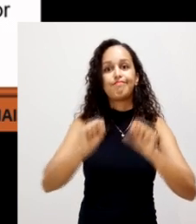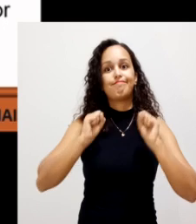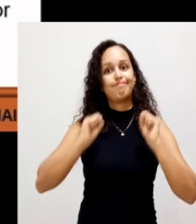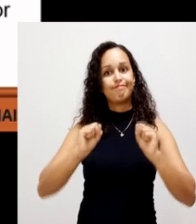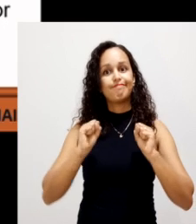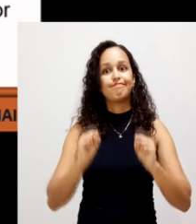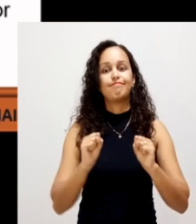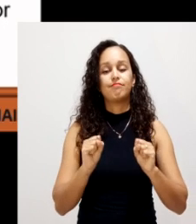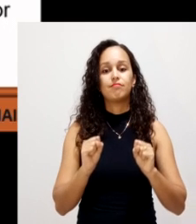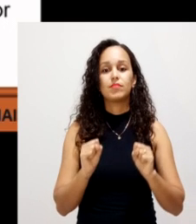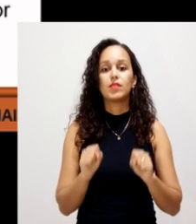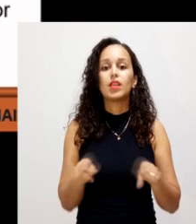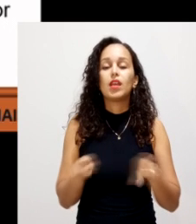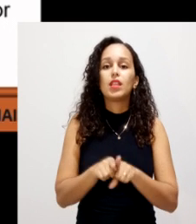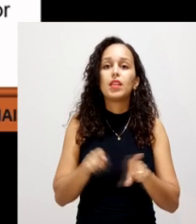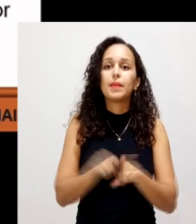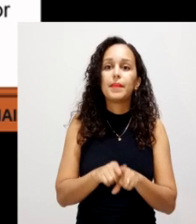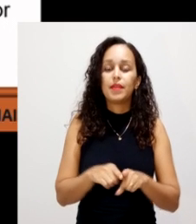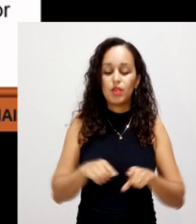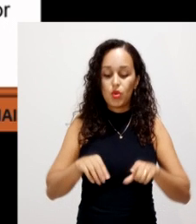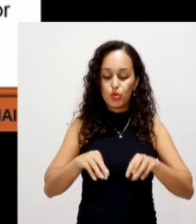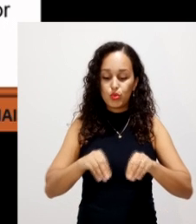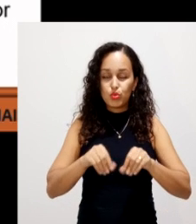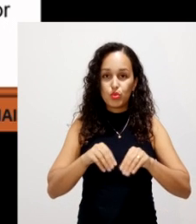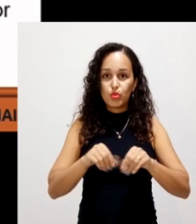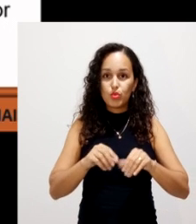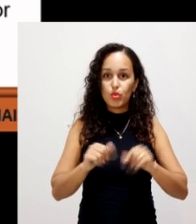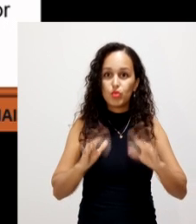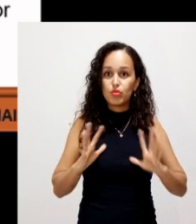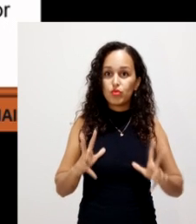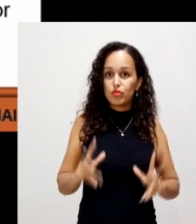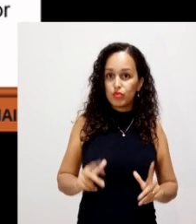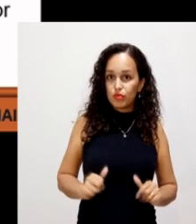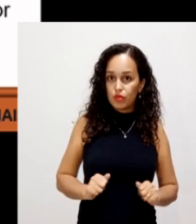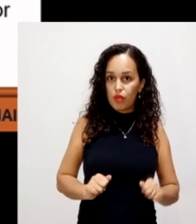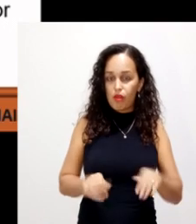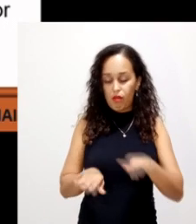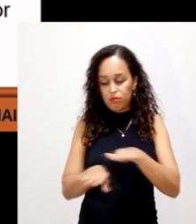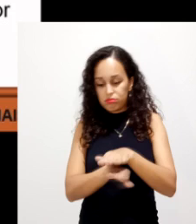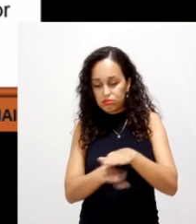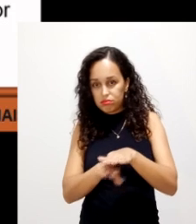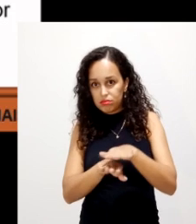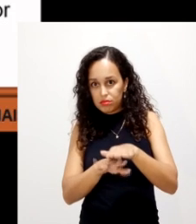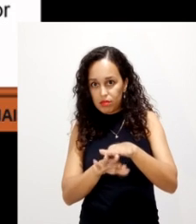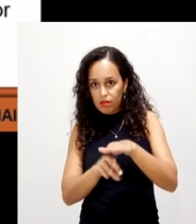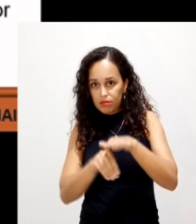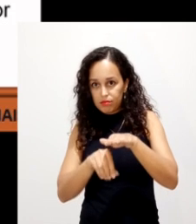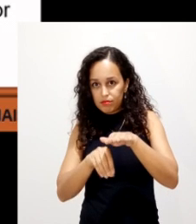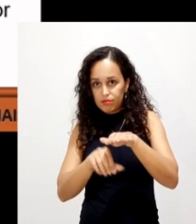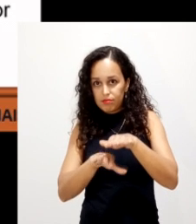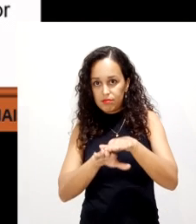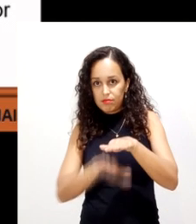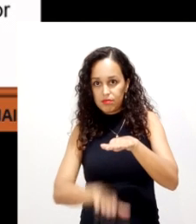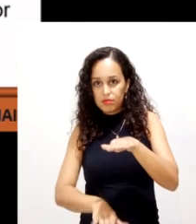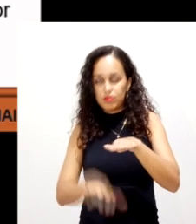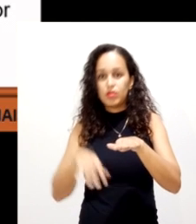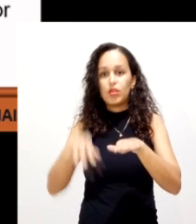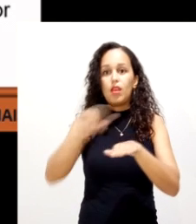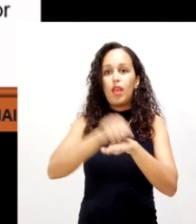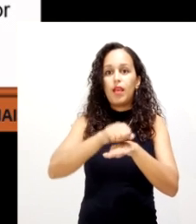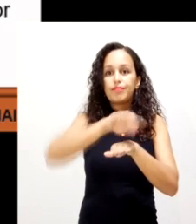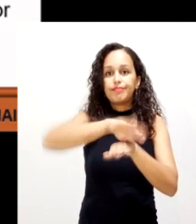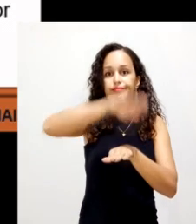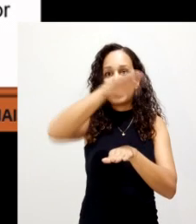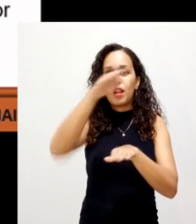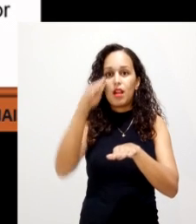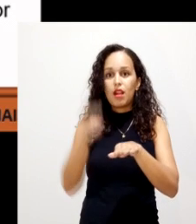revolvimento, não haver mistura do solo, que não está fazendo parte do processo, está só servindo como base, com